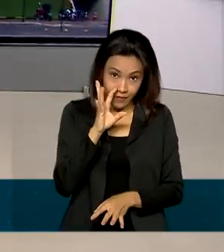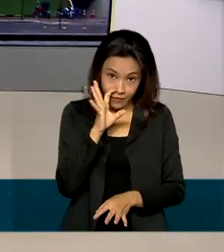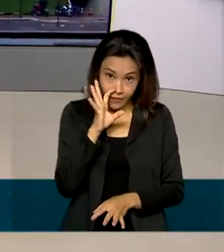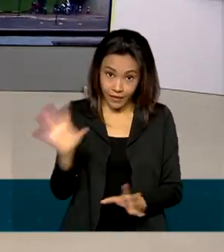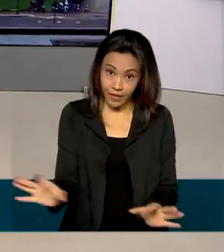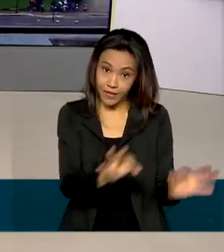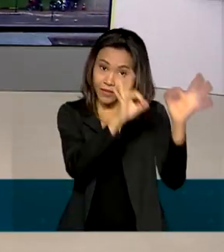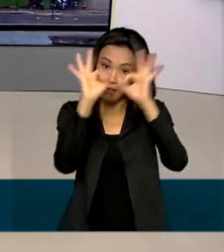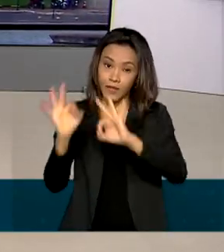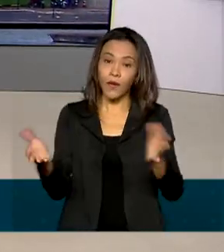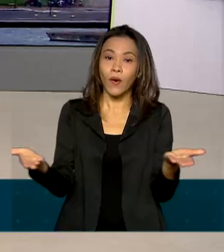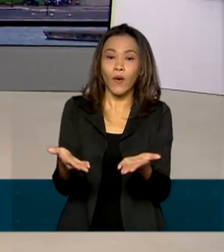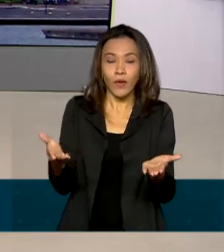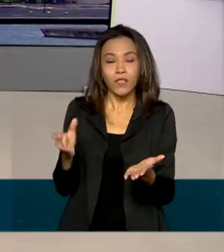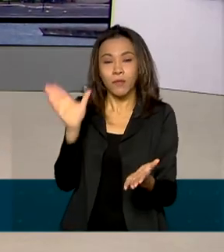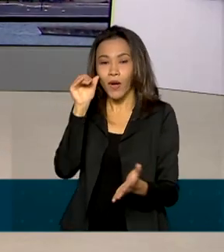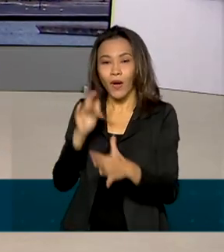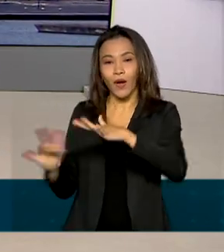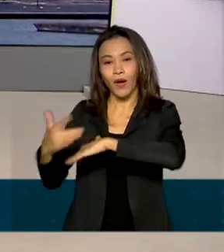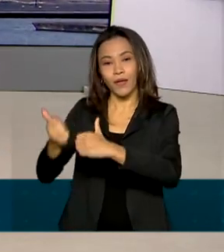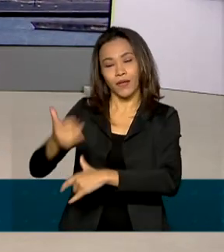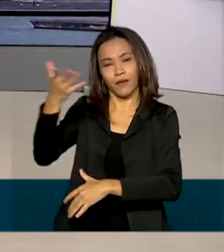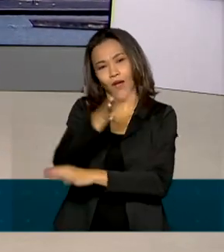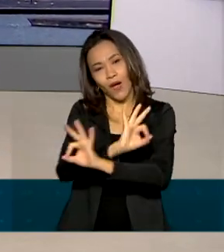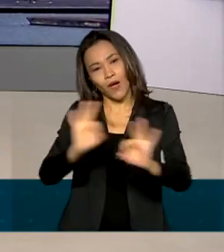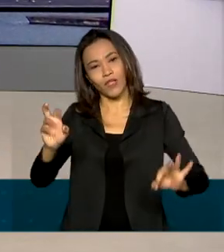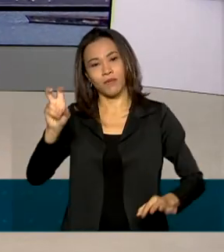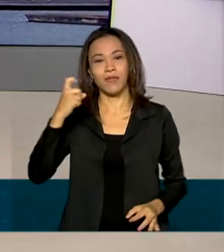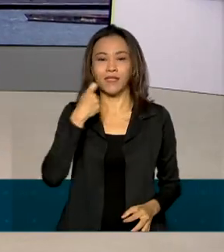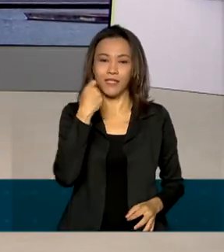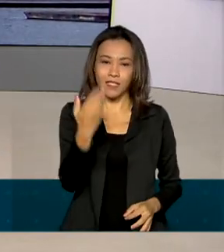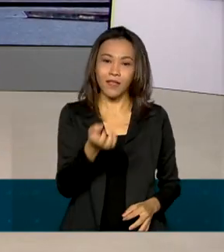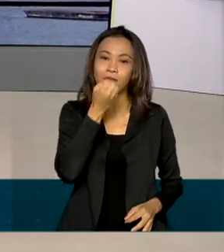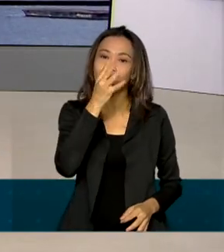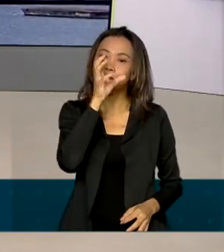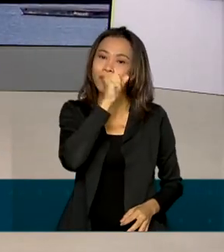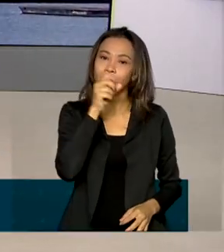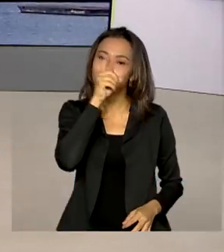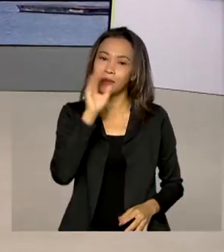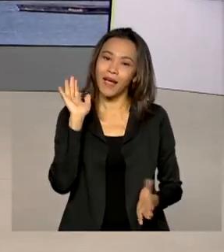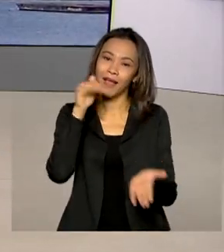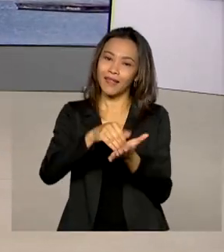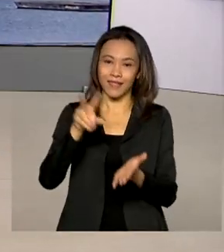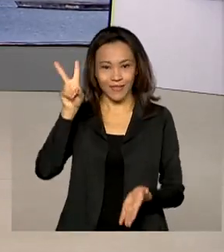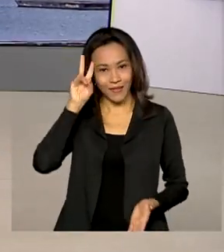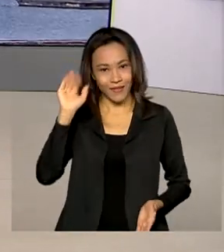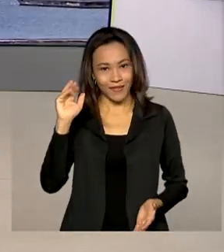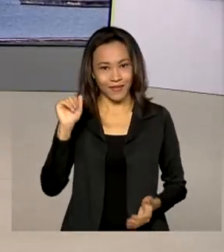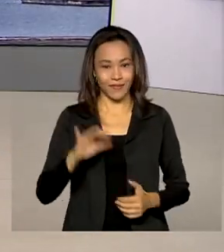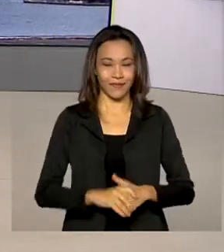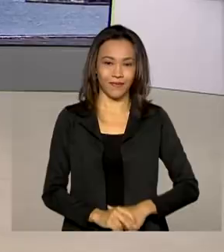de hoje você confere em nossas redes sociais. Uma ótima sexta-feira para você. Bom fim de semana e até segunda. Tchau, tchau.